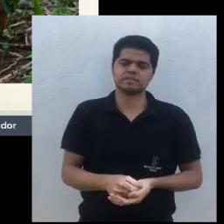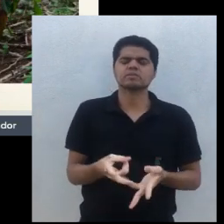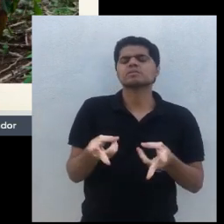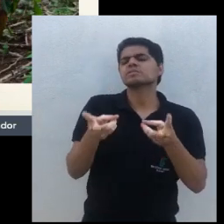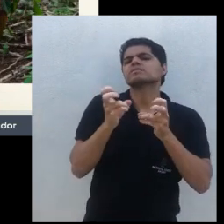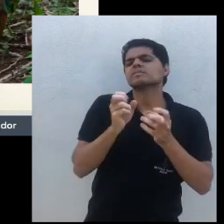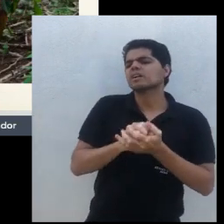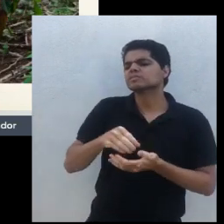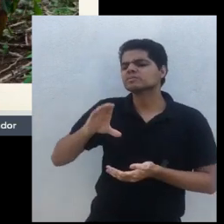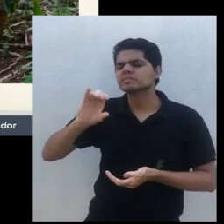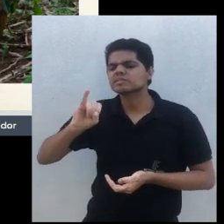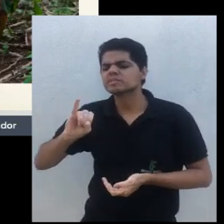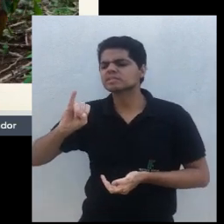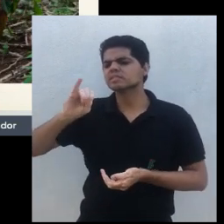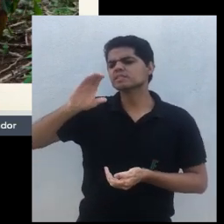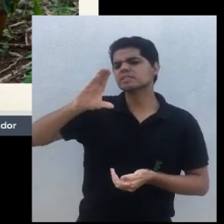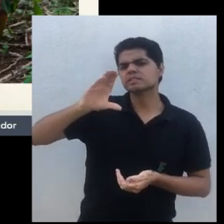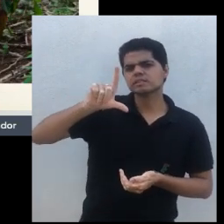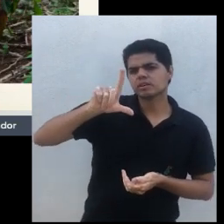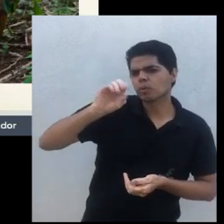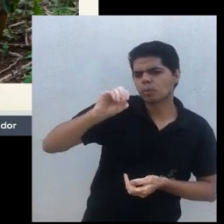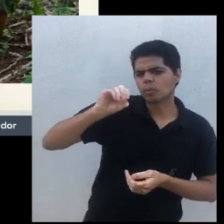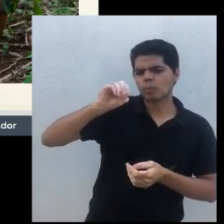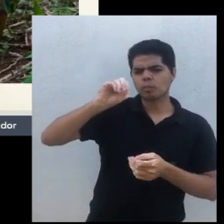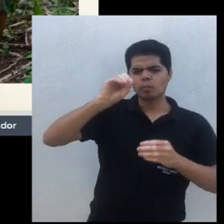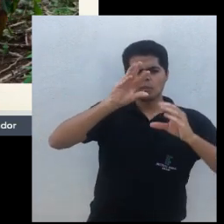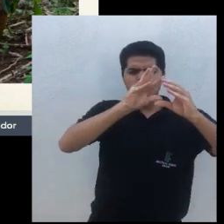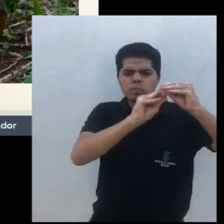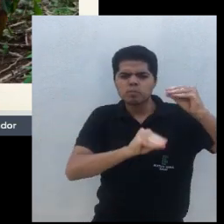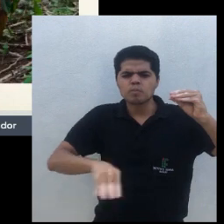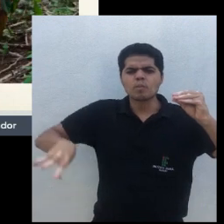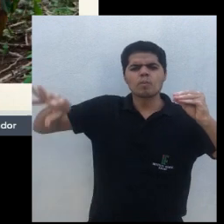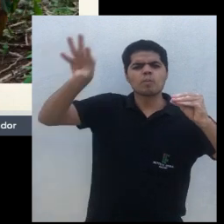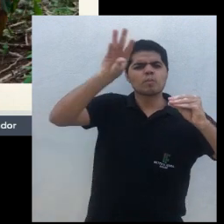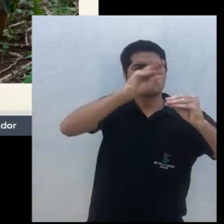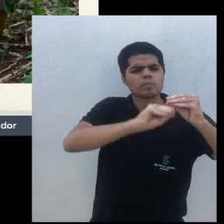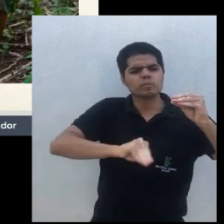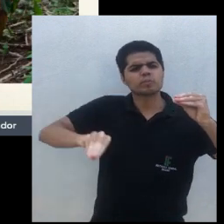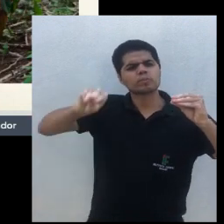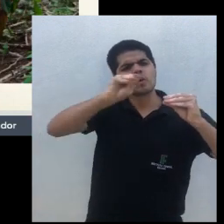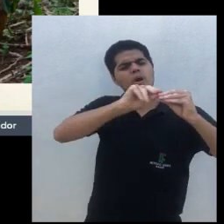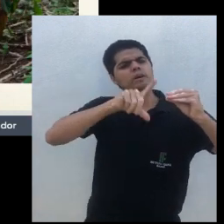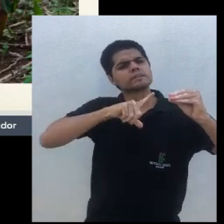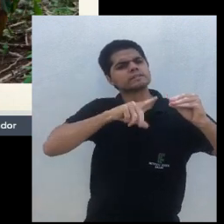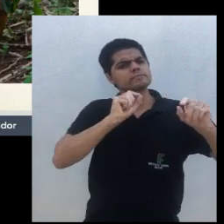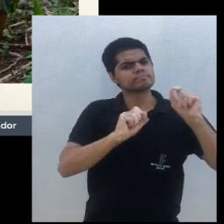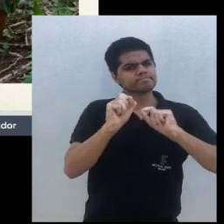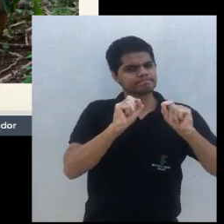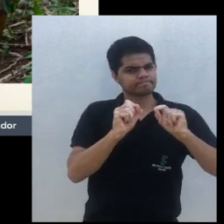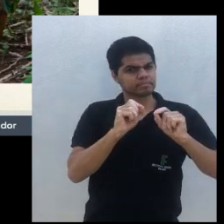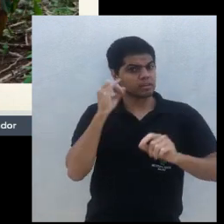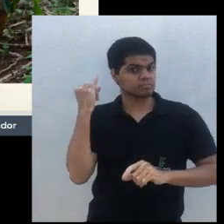ciclagem de nutrientes, esse ciclo que está aí dentro, esses três critérios são muito importantes.